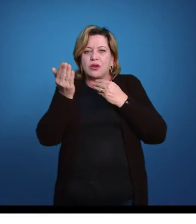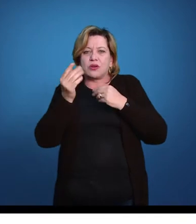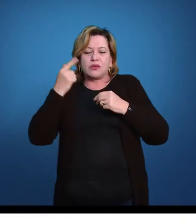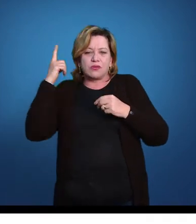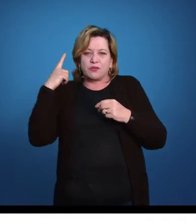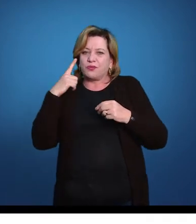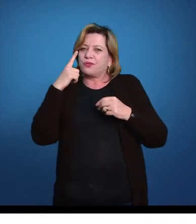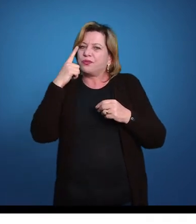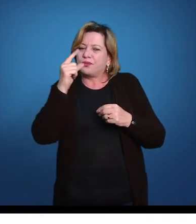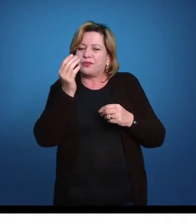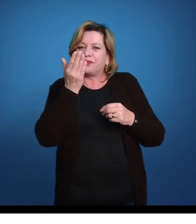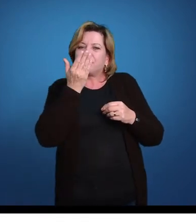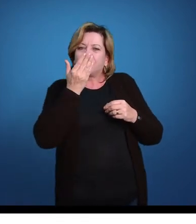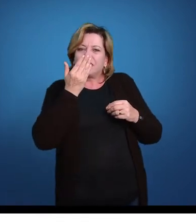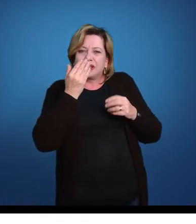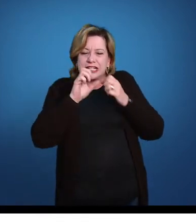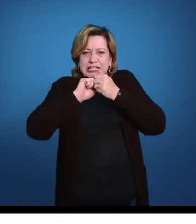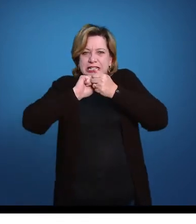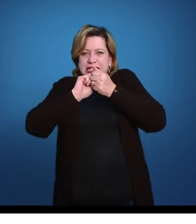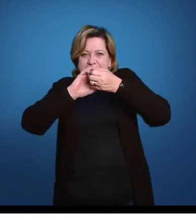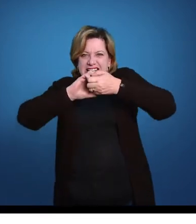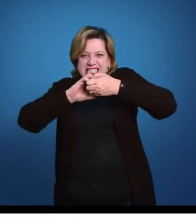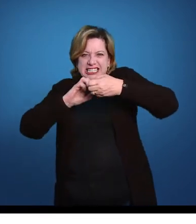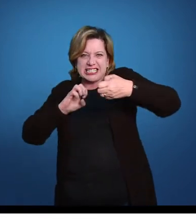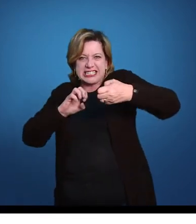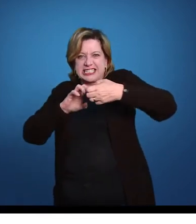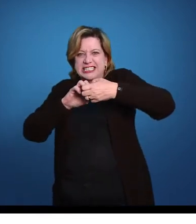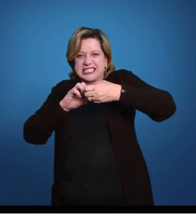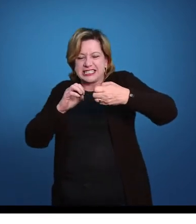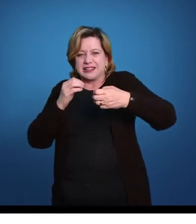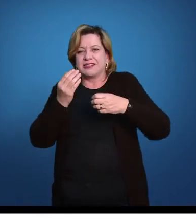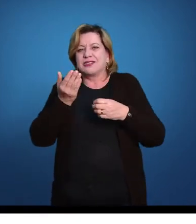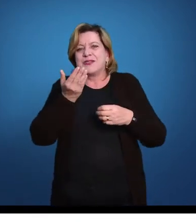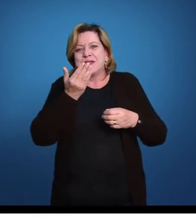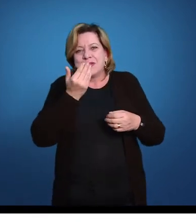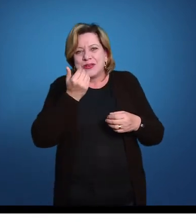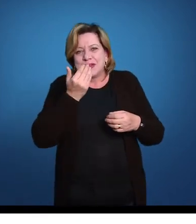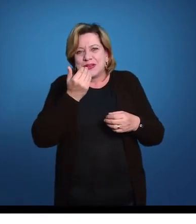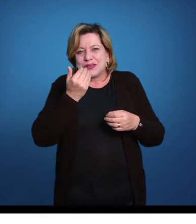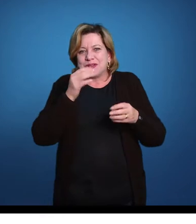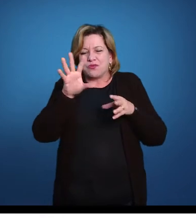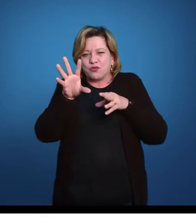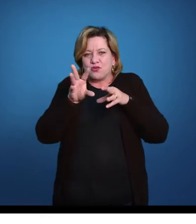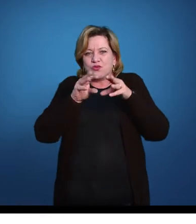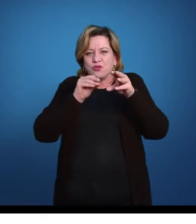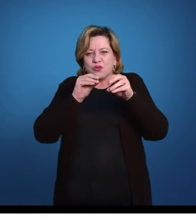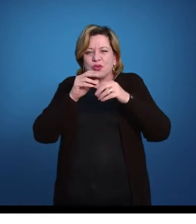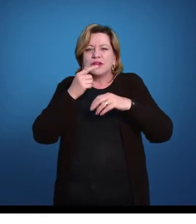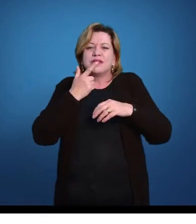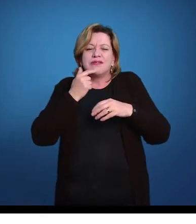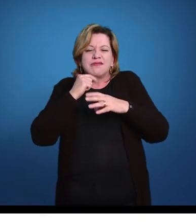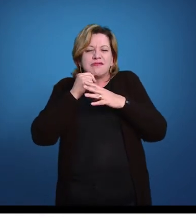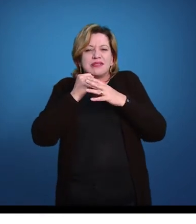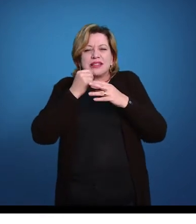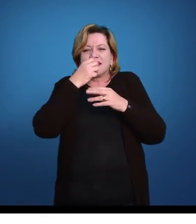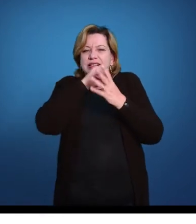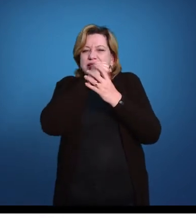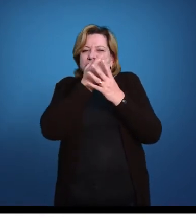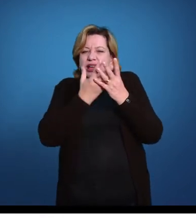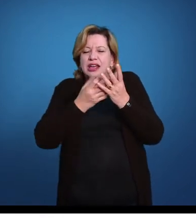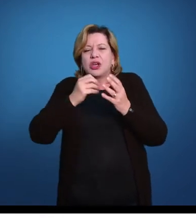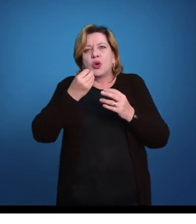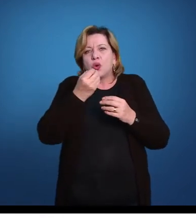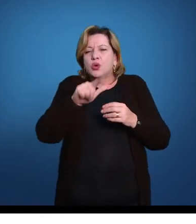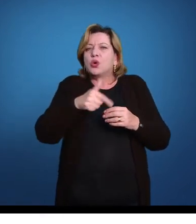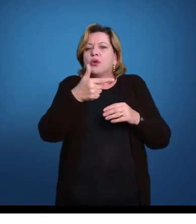lacerar o tecido de seus hospedeiros e se alimenta de suas secreções, sangue e outras secreções que vão